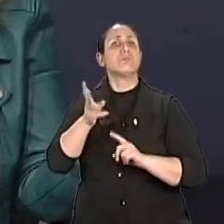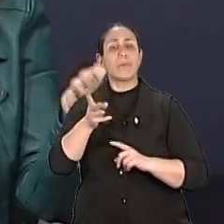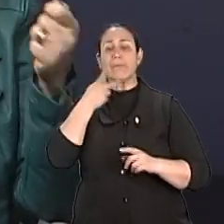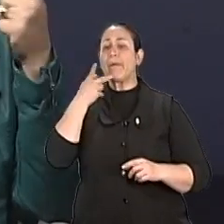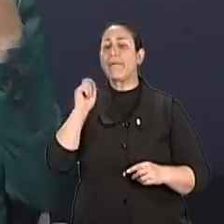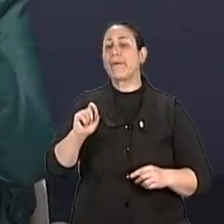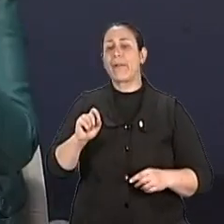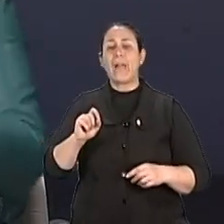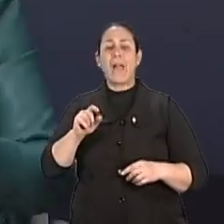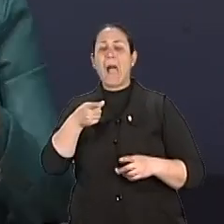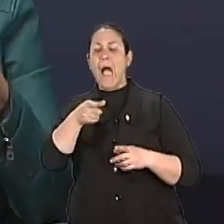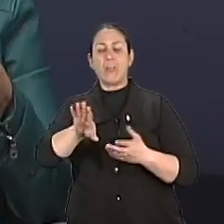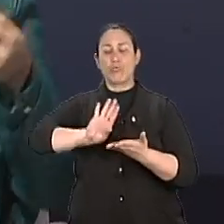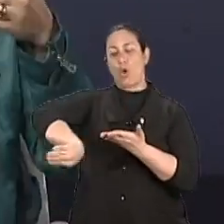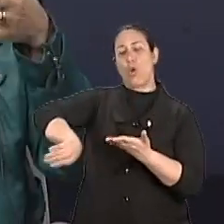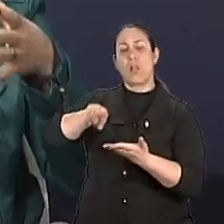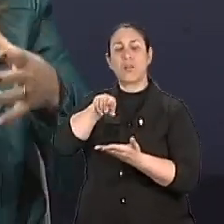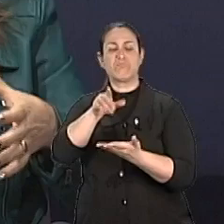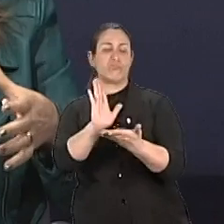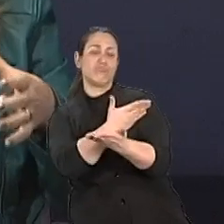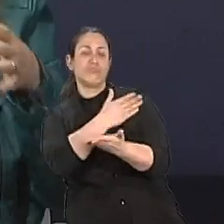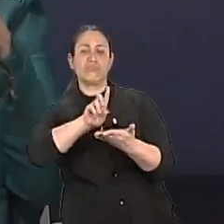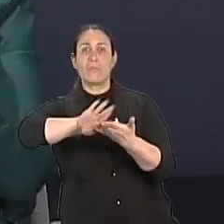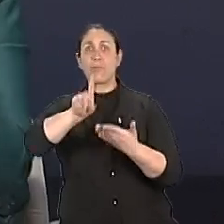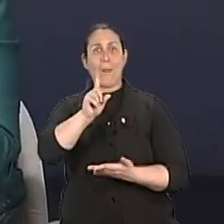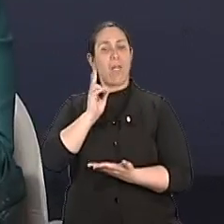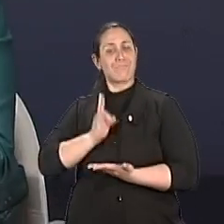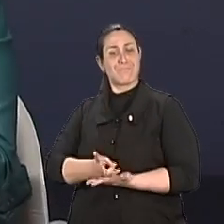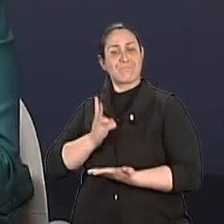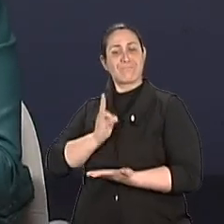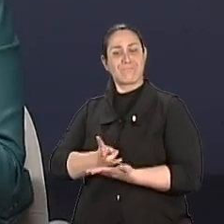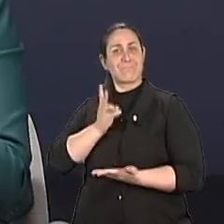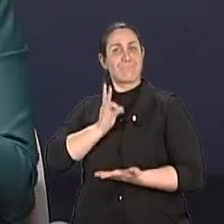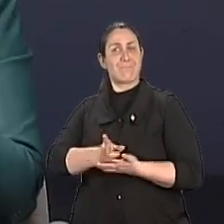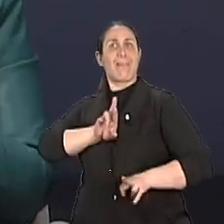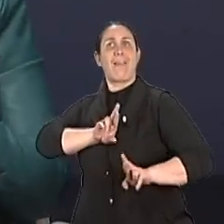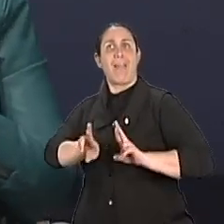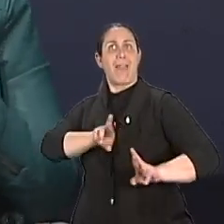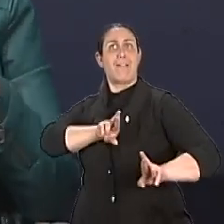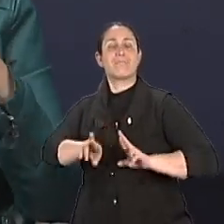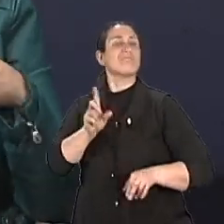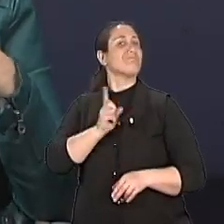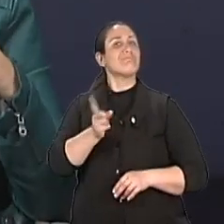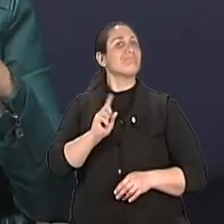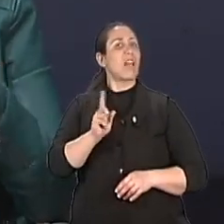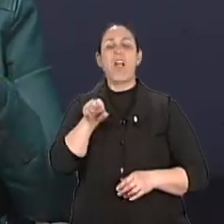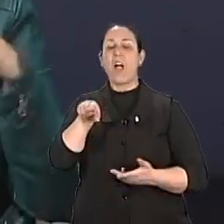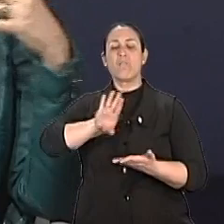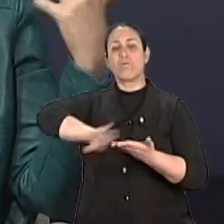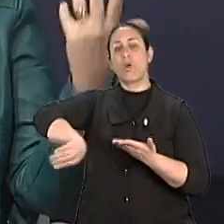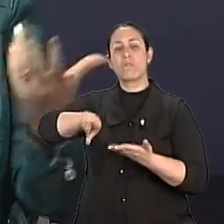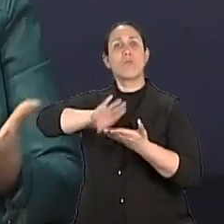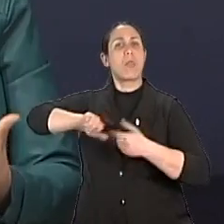descartável, é o instantâneo, não é o permanente, não são as relações fixas, né? Então tudo isso